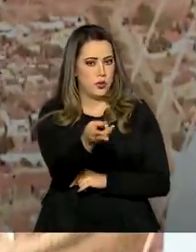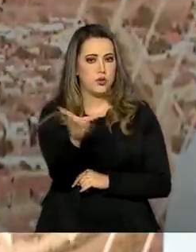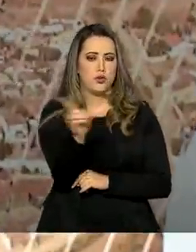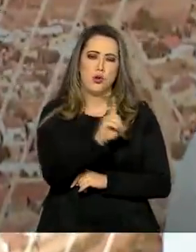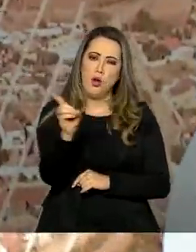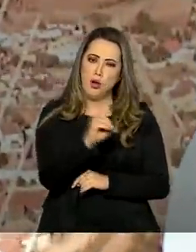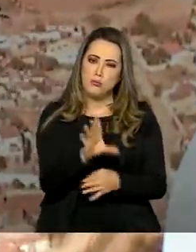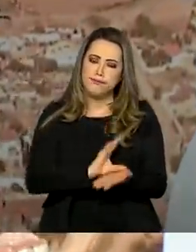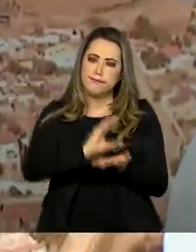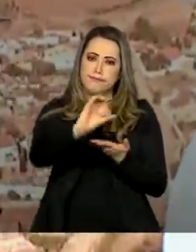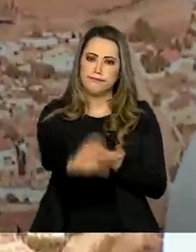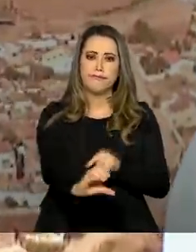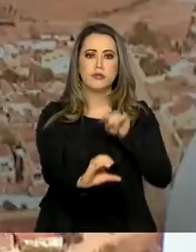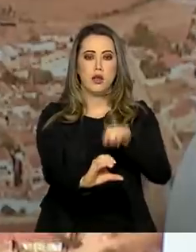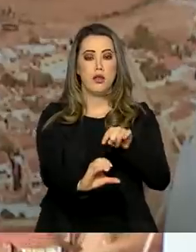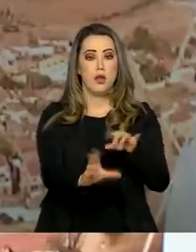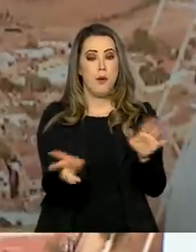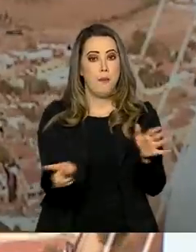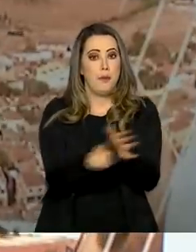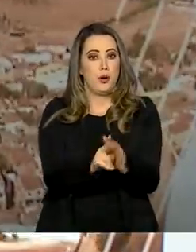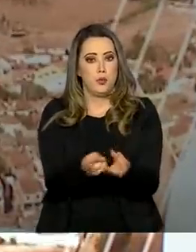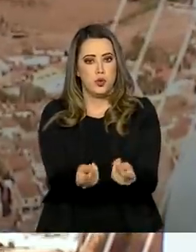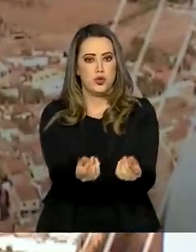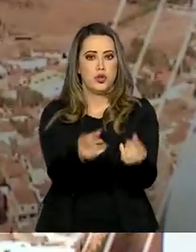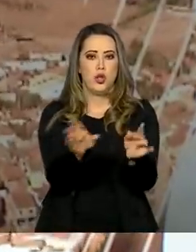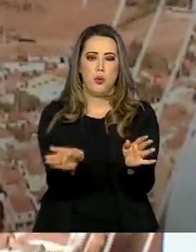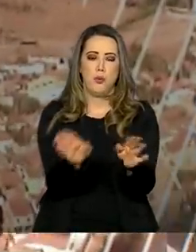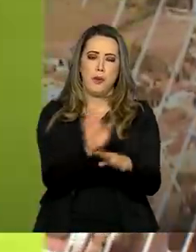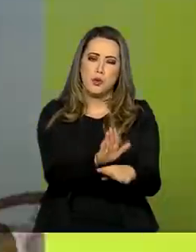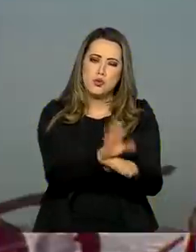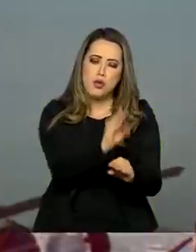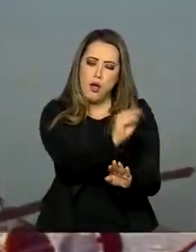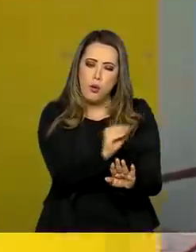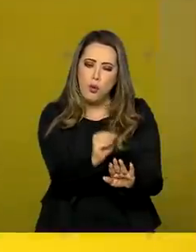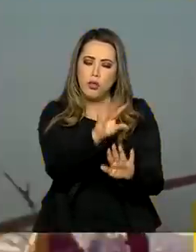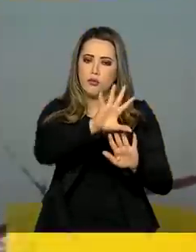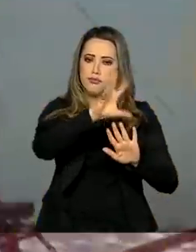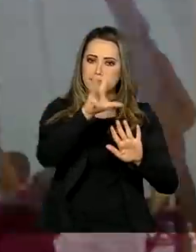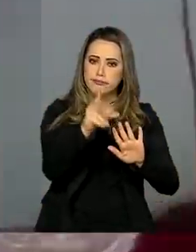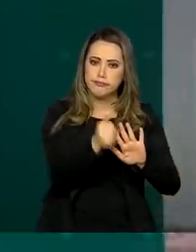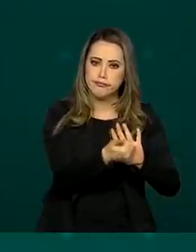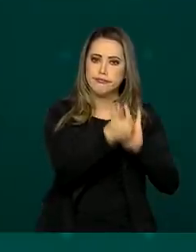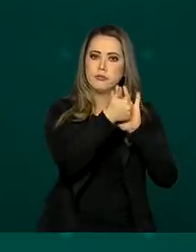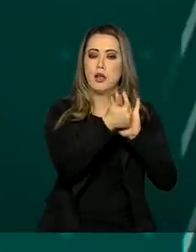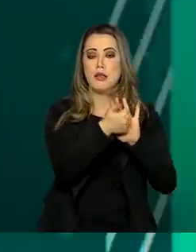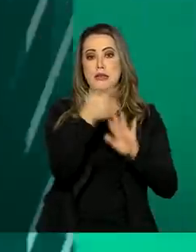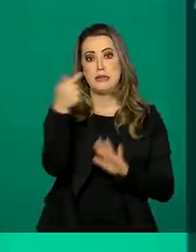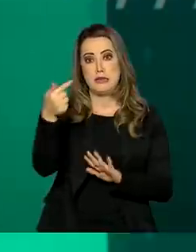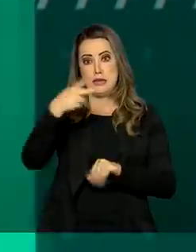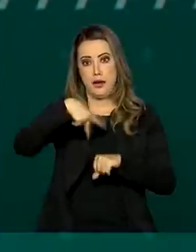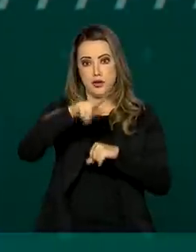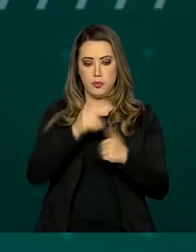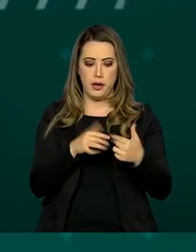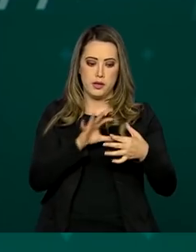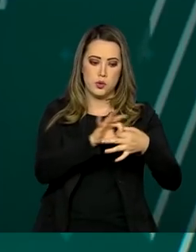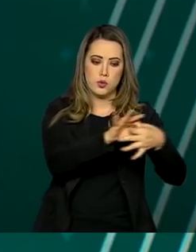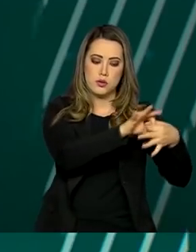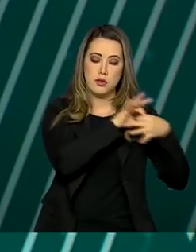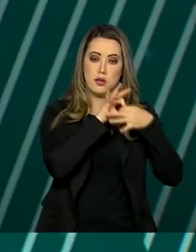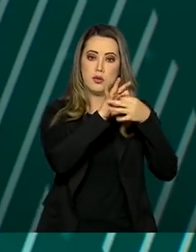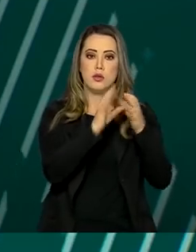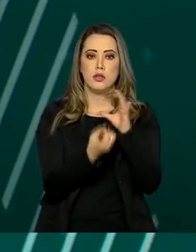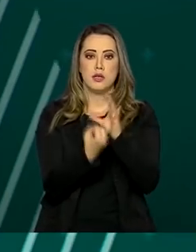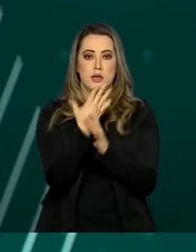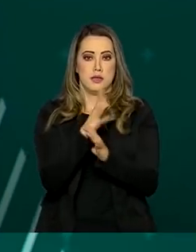vão ser investidos em um fundo para a preservação da região amazônica, com a adesão de sete países. A sugestão de